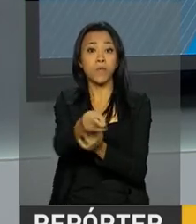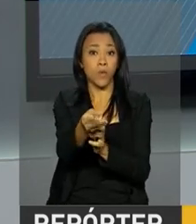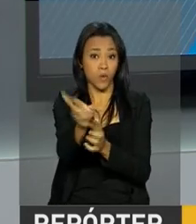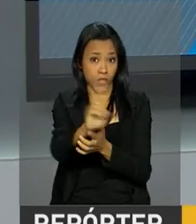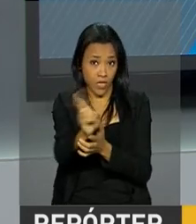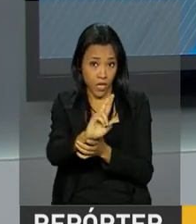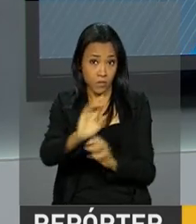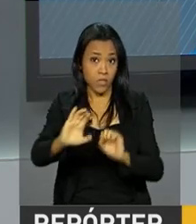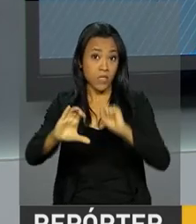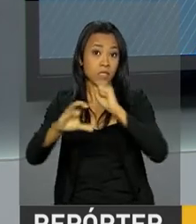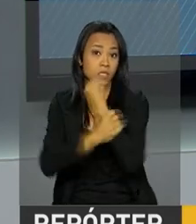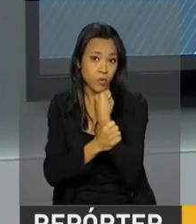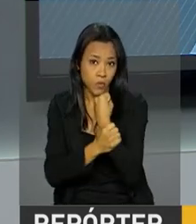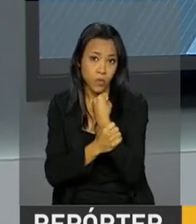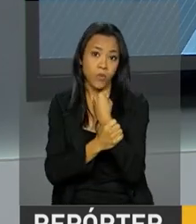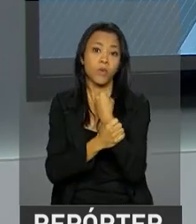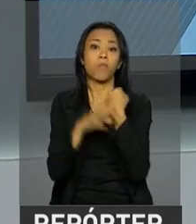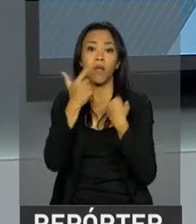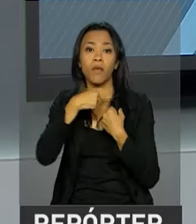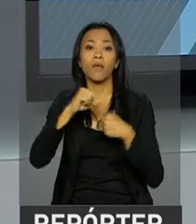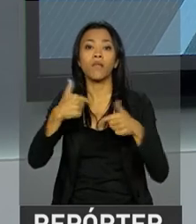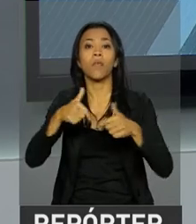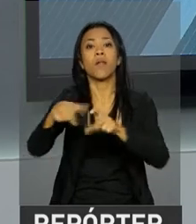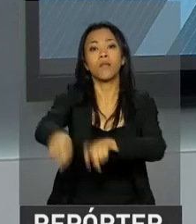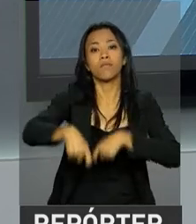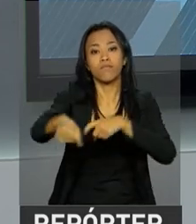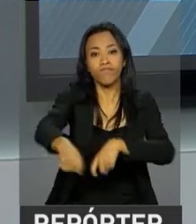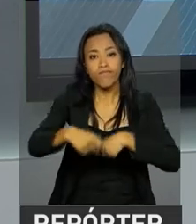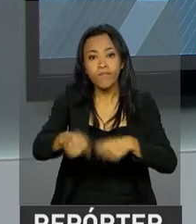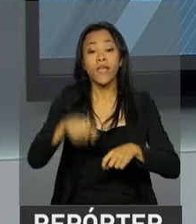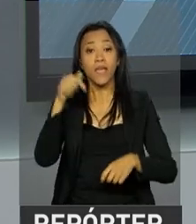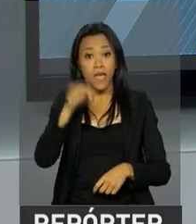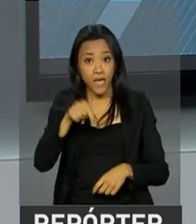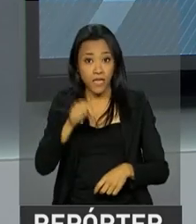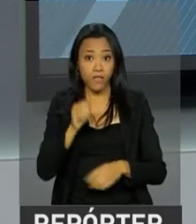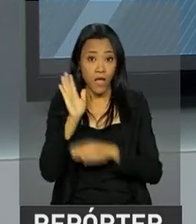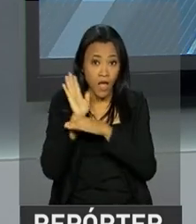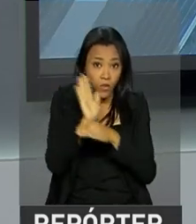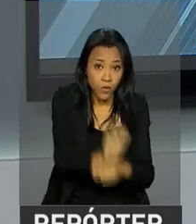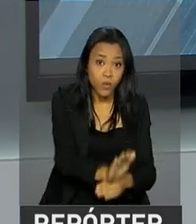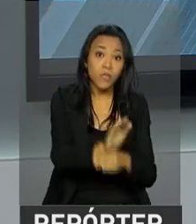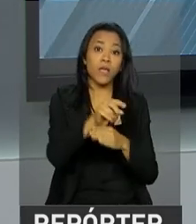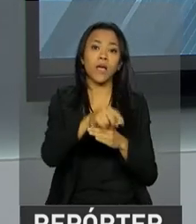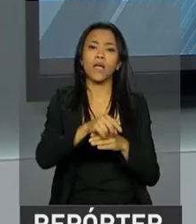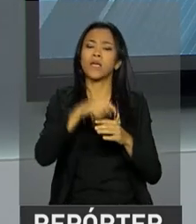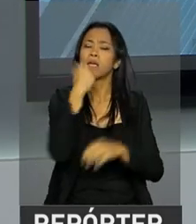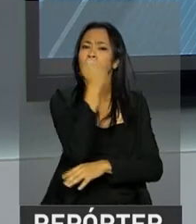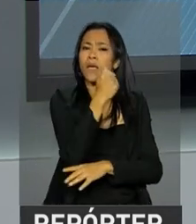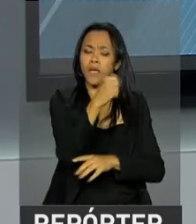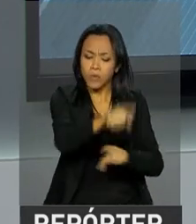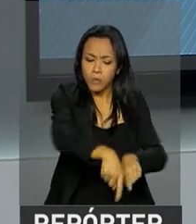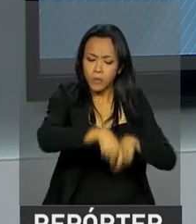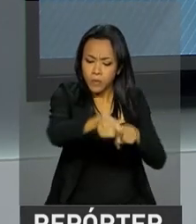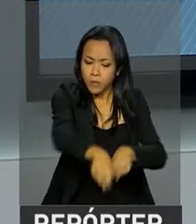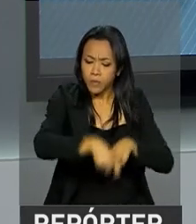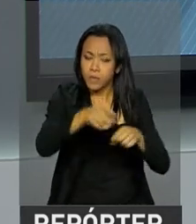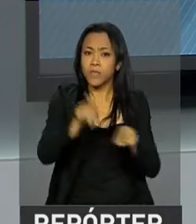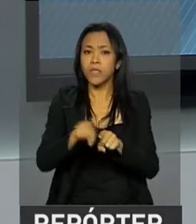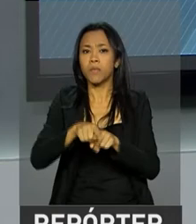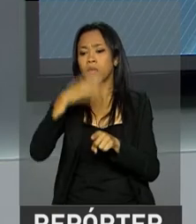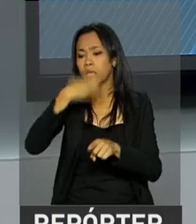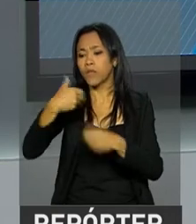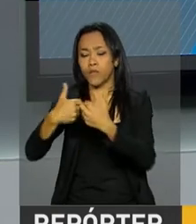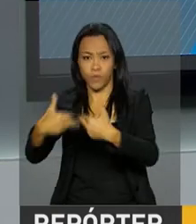seguro rural deste ano. Os recursos vão beneficiar principalmente as culturas de verão e frutas. Até o primeiro